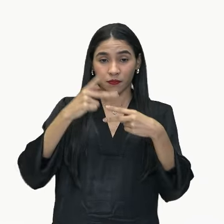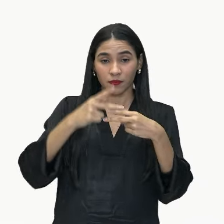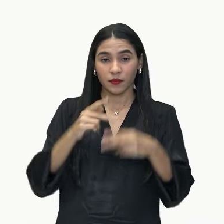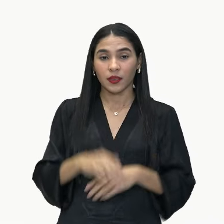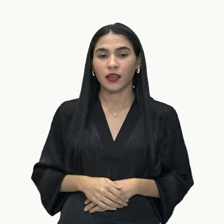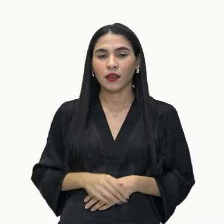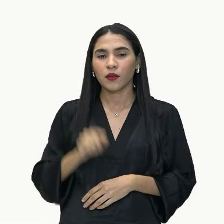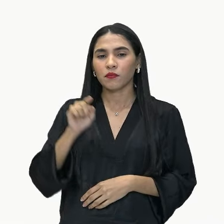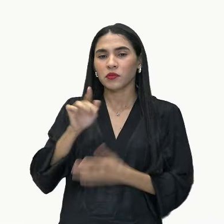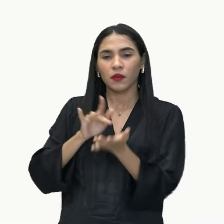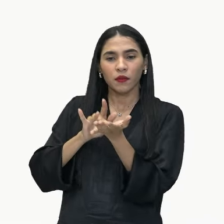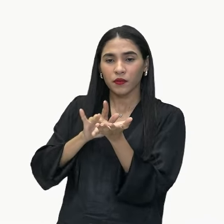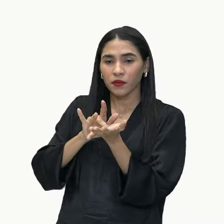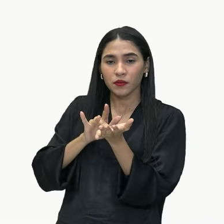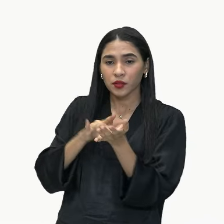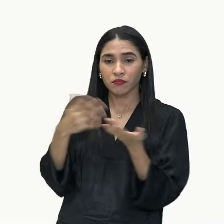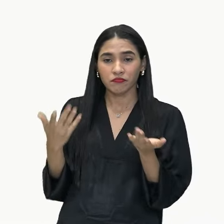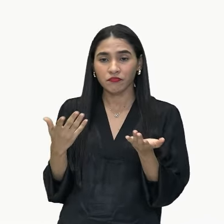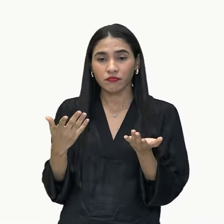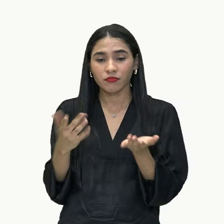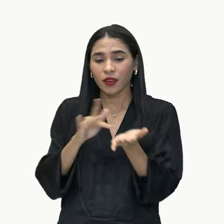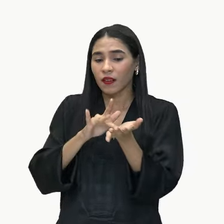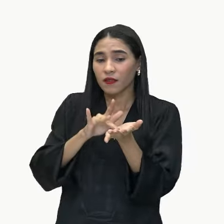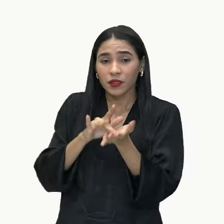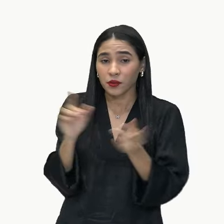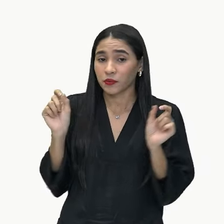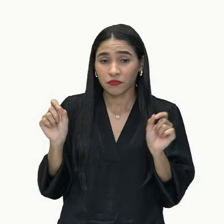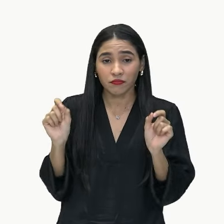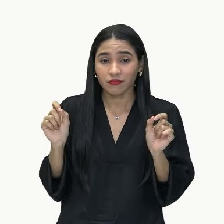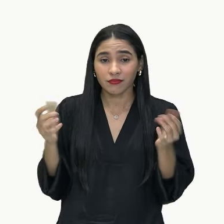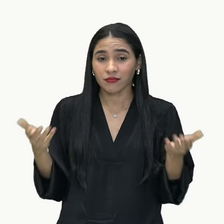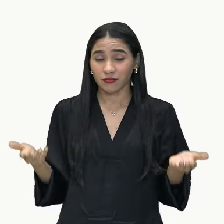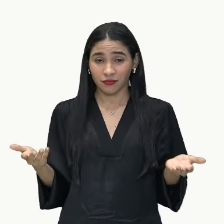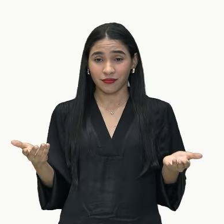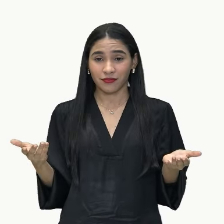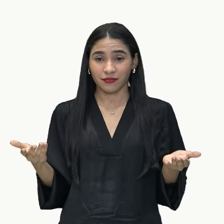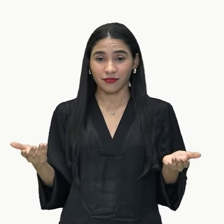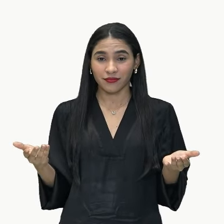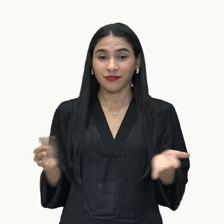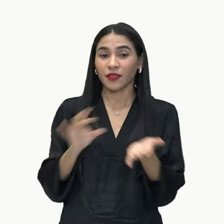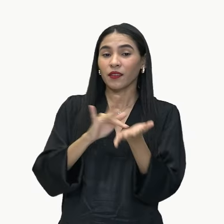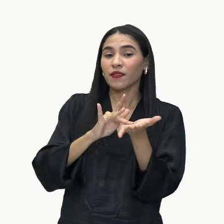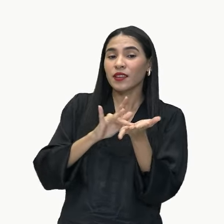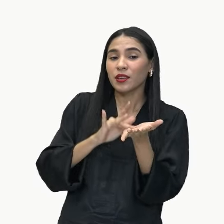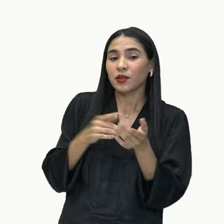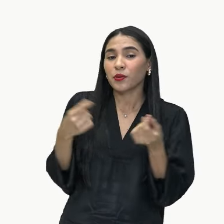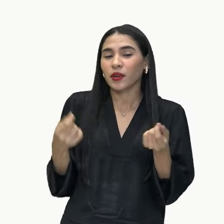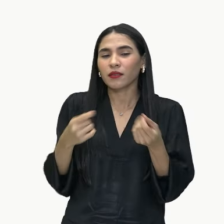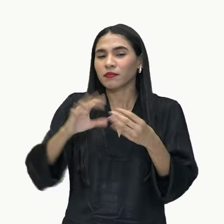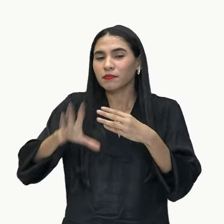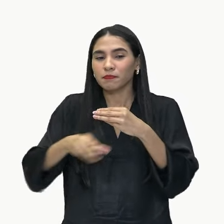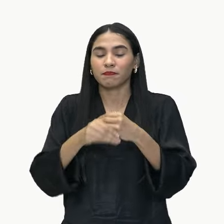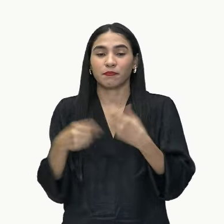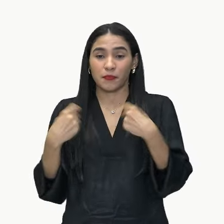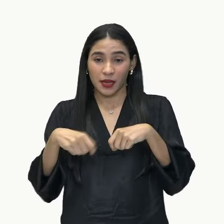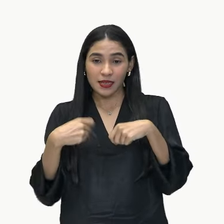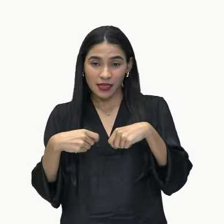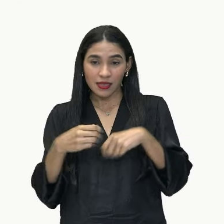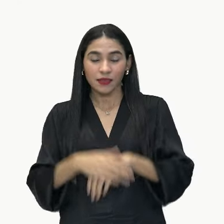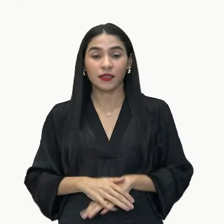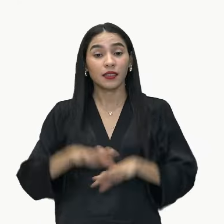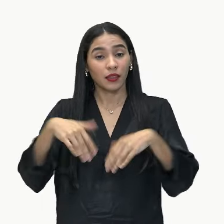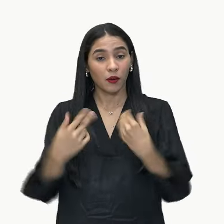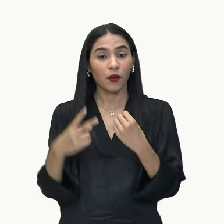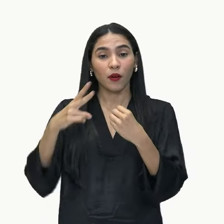finge? Você vai perguntar assim, finge o quê? Né? Finge o quê, professora? Completa a informação. Então, de fato, é um verbo